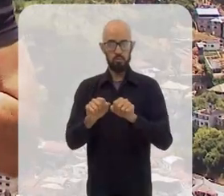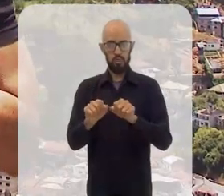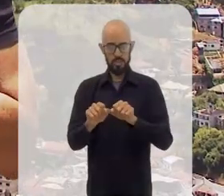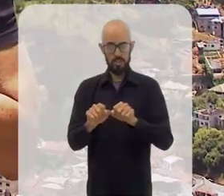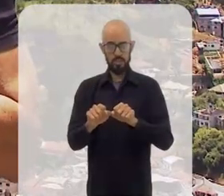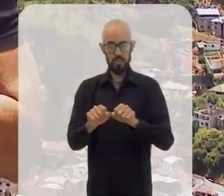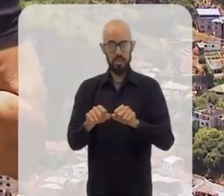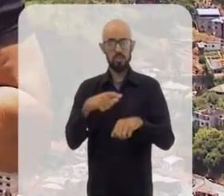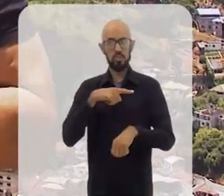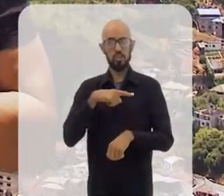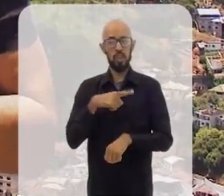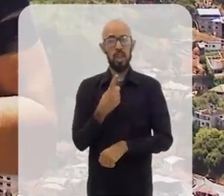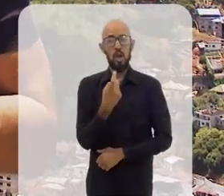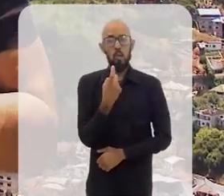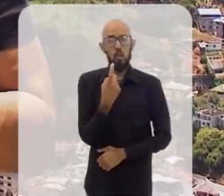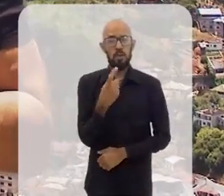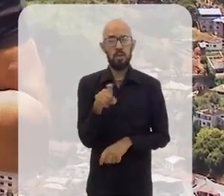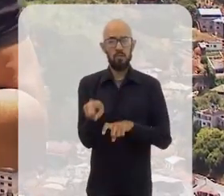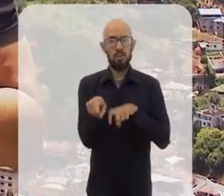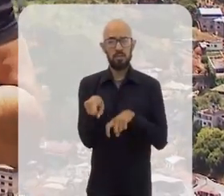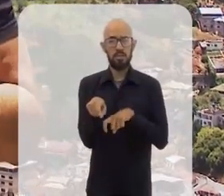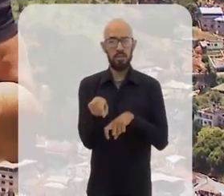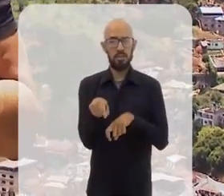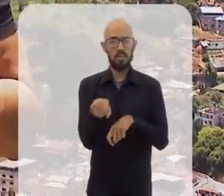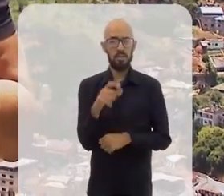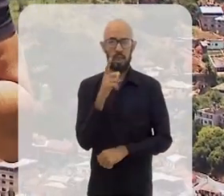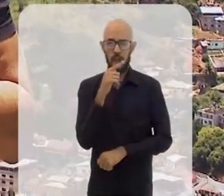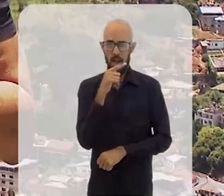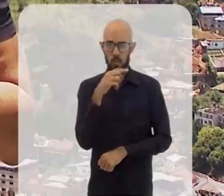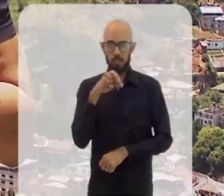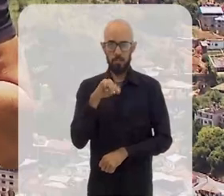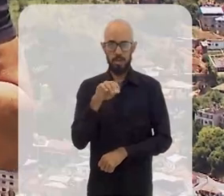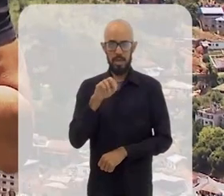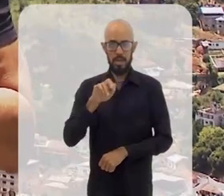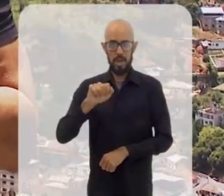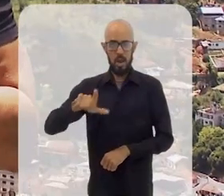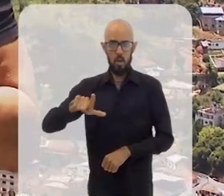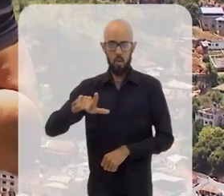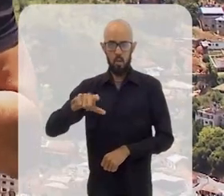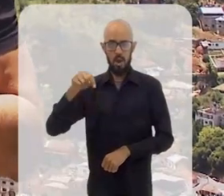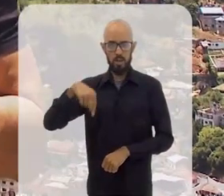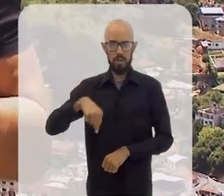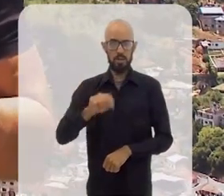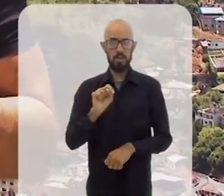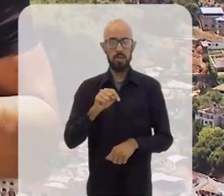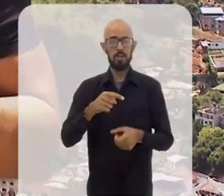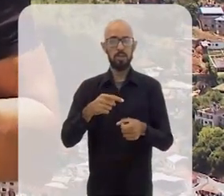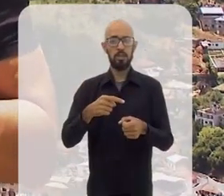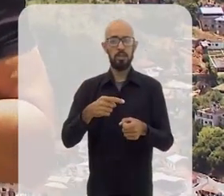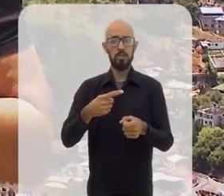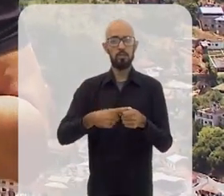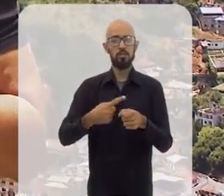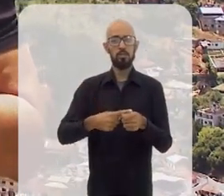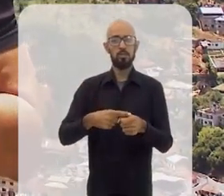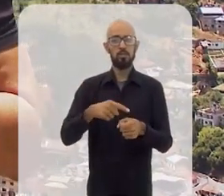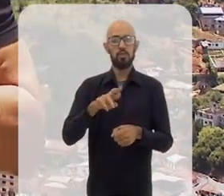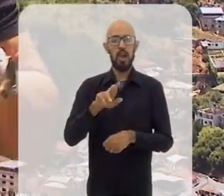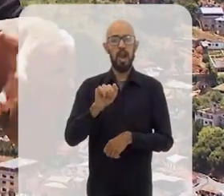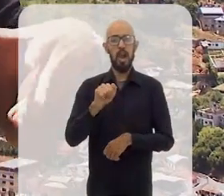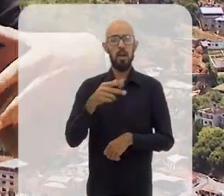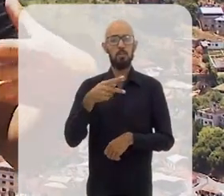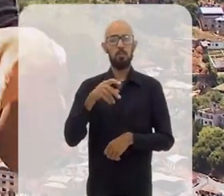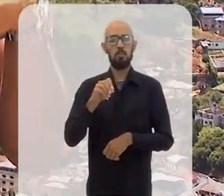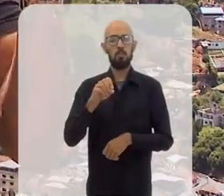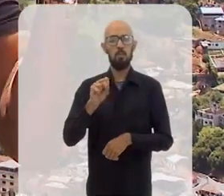a única instância hidromineral do estado do Rio, Itaperuna, no distrito de Raposo, que isso fique muito